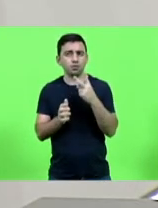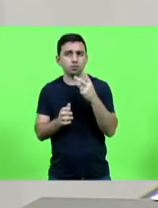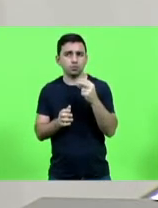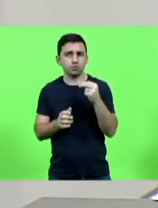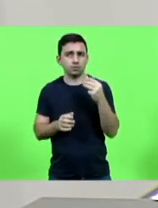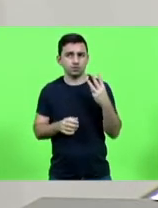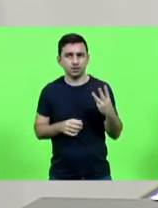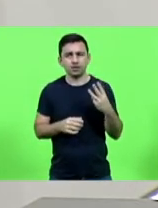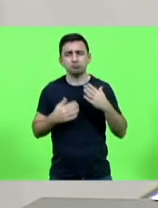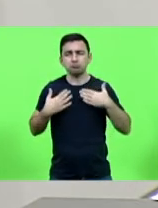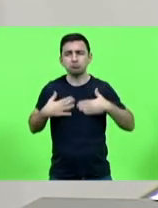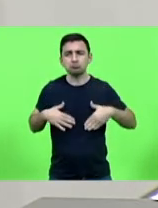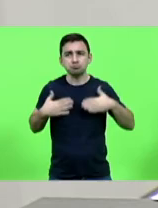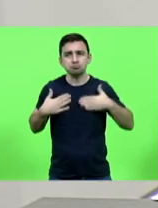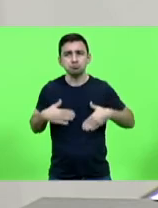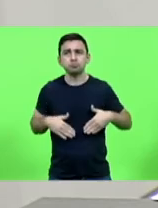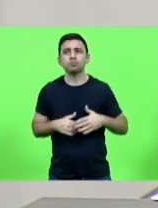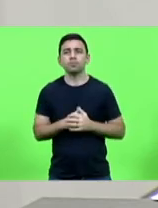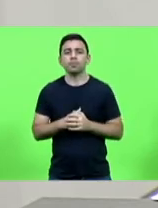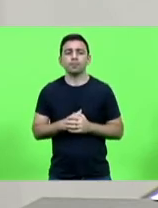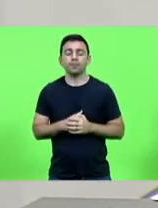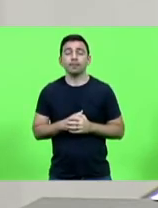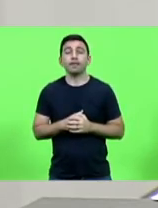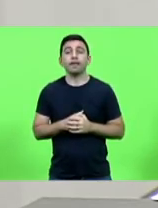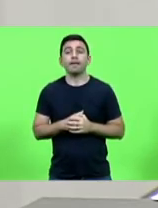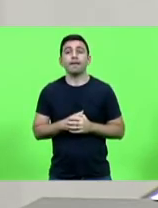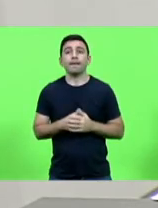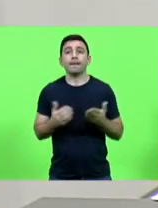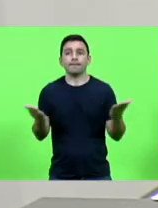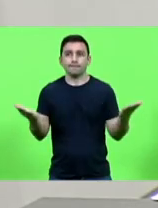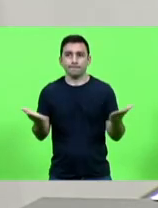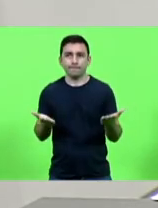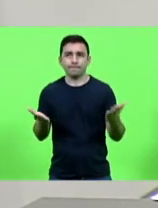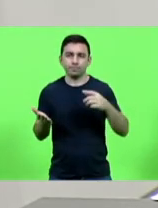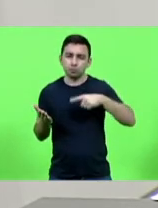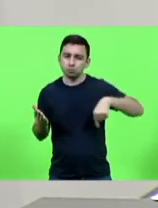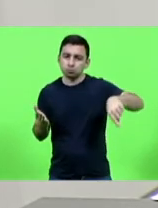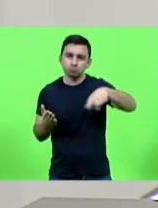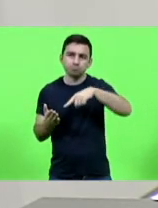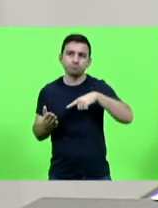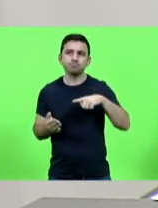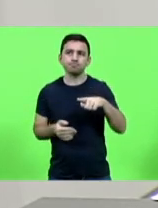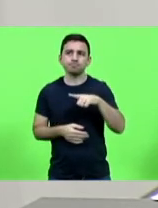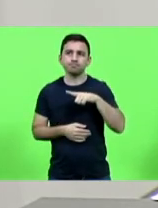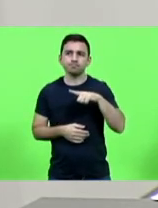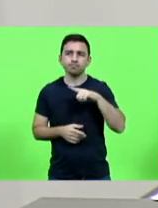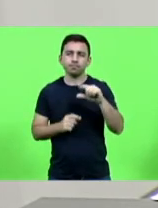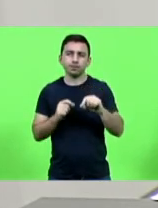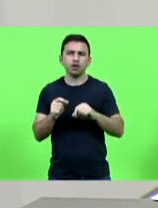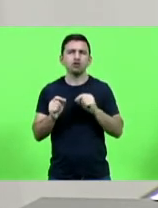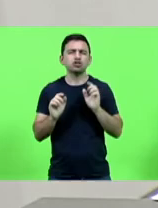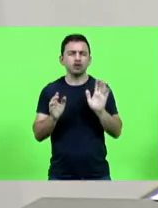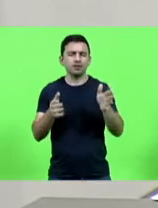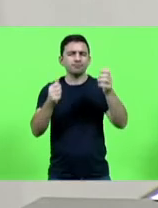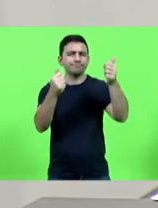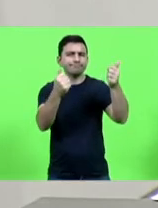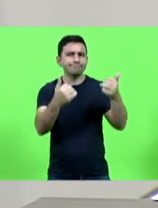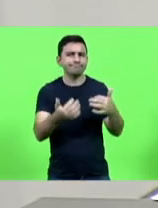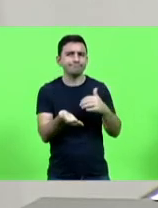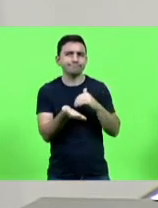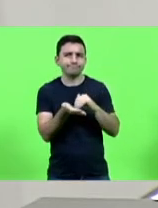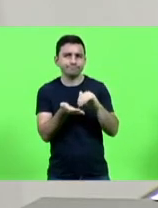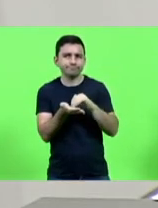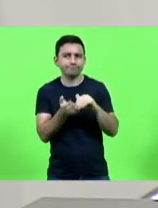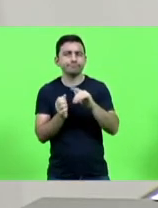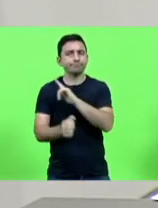tranquilo está pacífico agora nós temos que levar e eu levei isso ao secretário ao governo